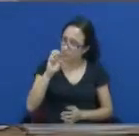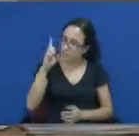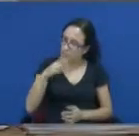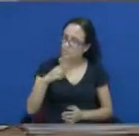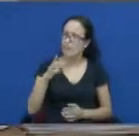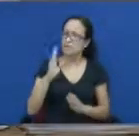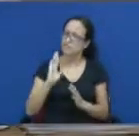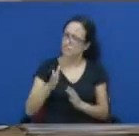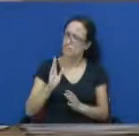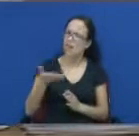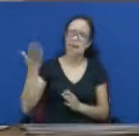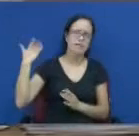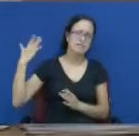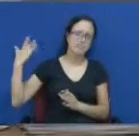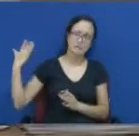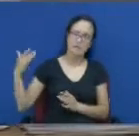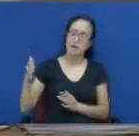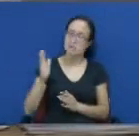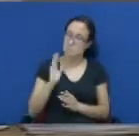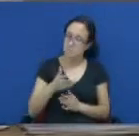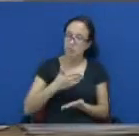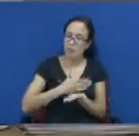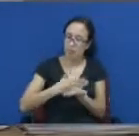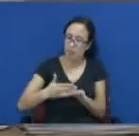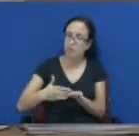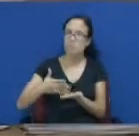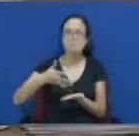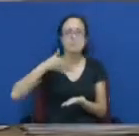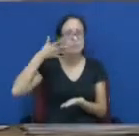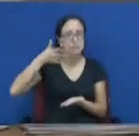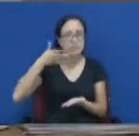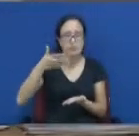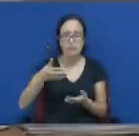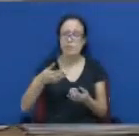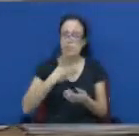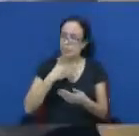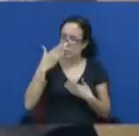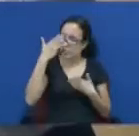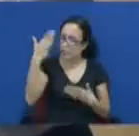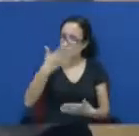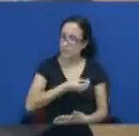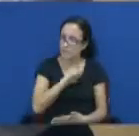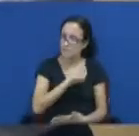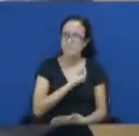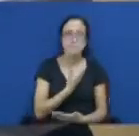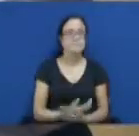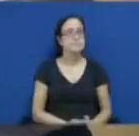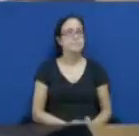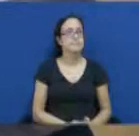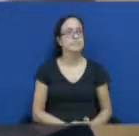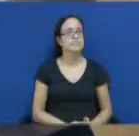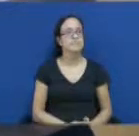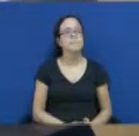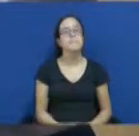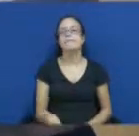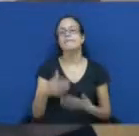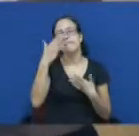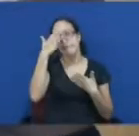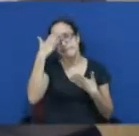usual. O senhor tem a palavra a partir de agora. Muito obrigado pela presença. Eu que agradeço, senhor presidente,